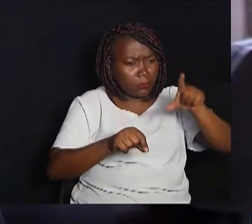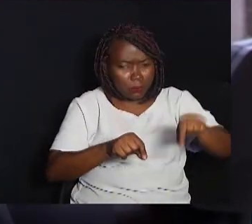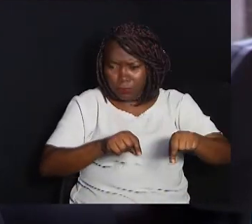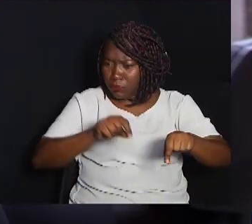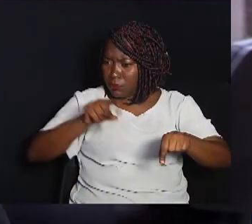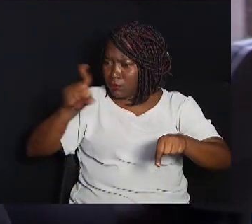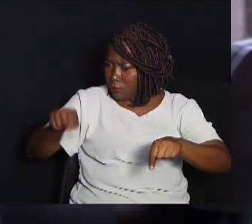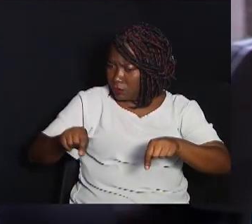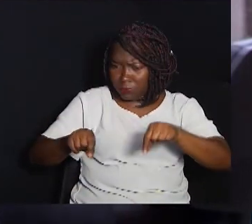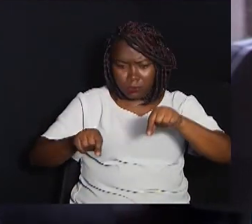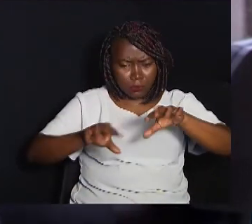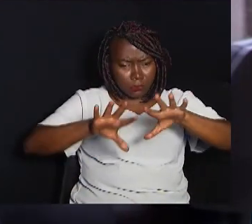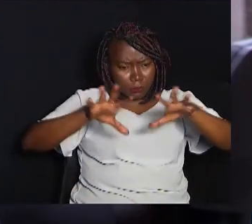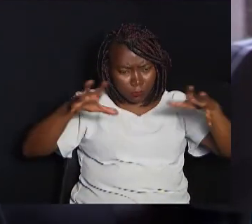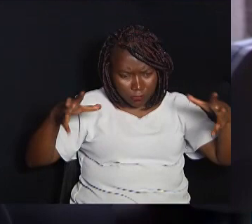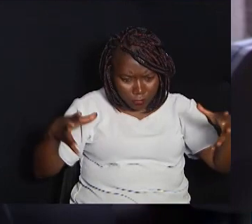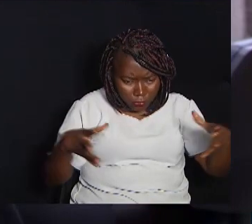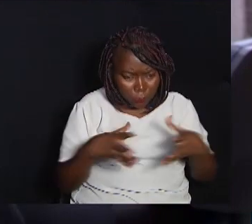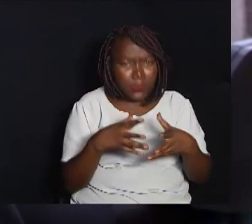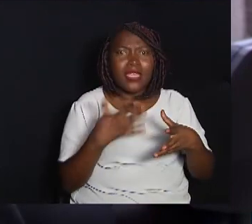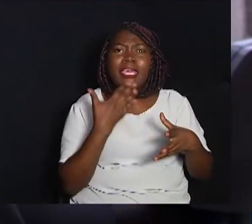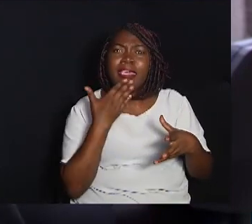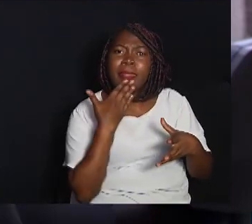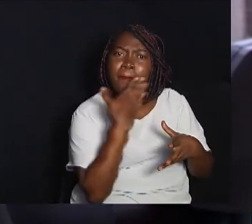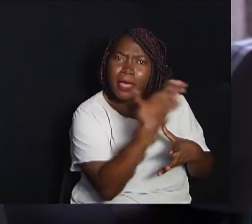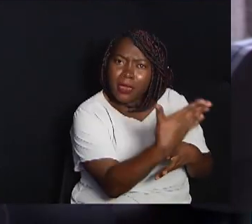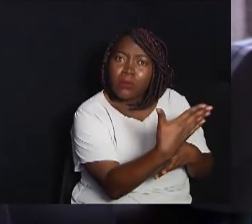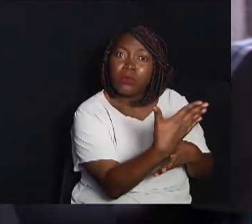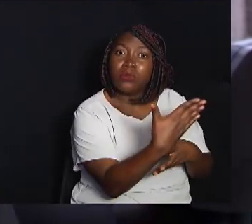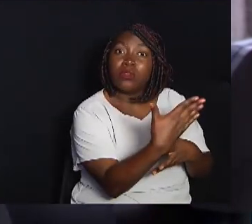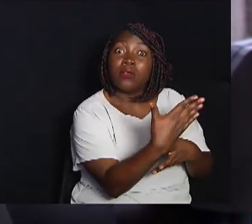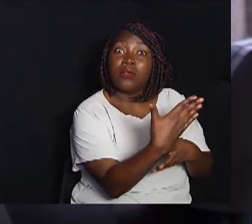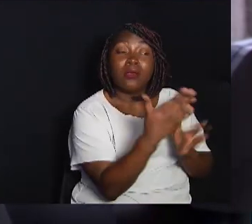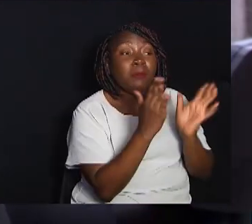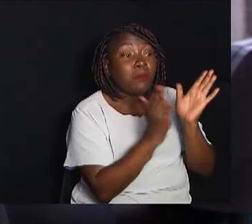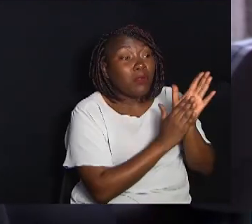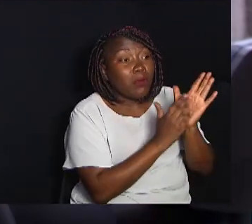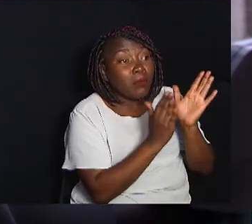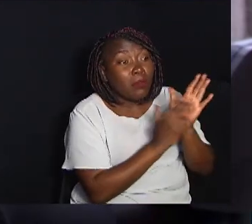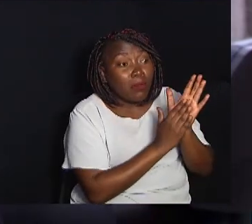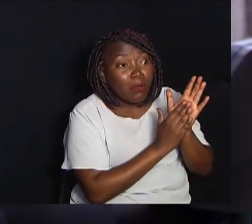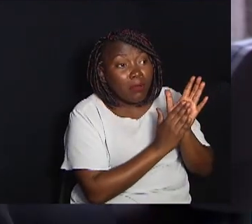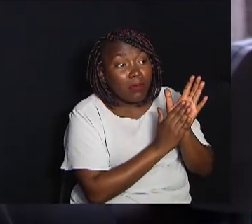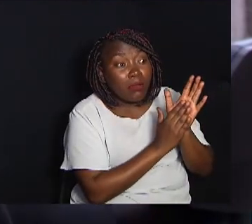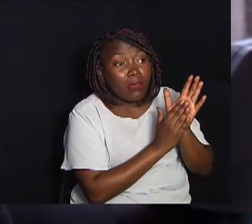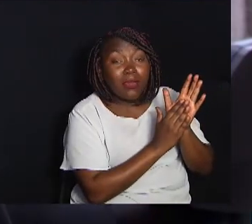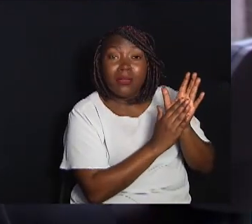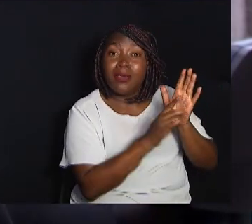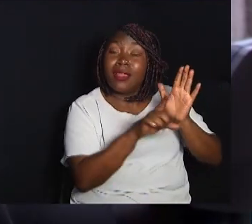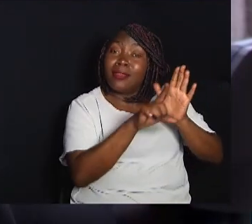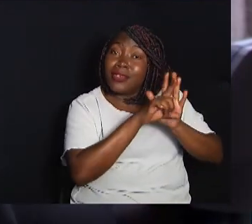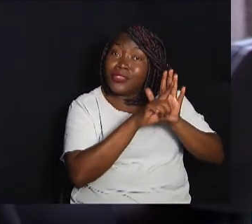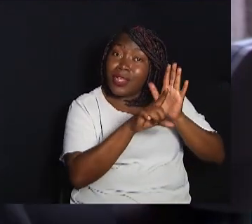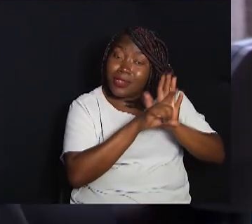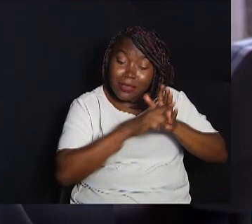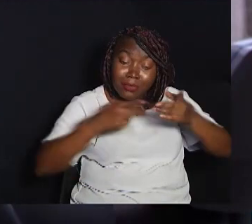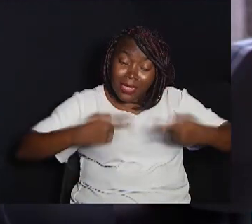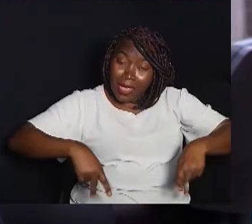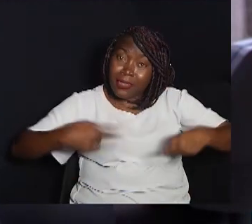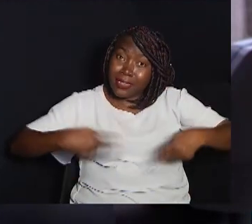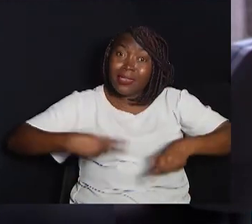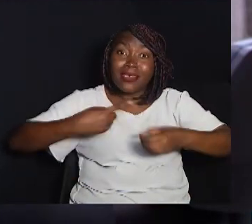através de requerimento para ver se nós propomos uma legislação aqui na cidade